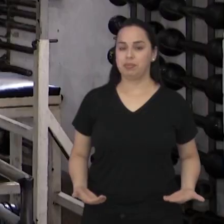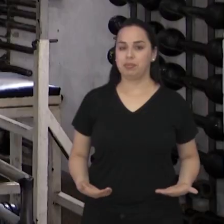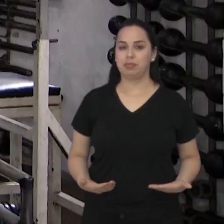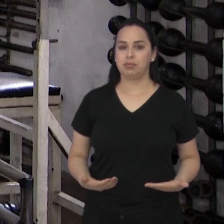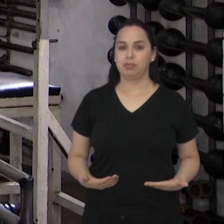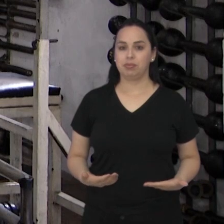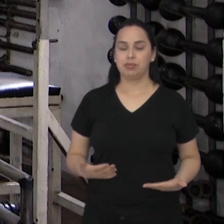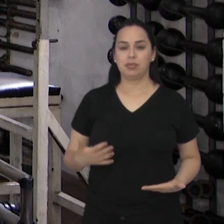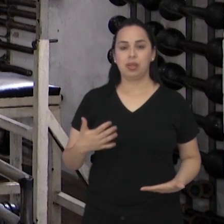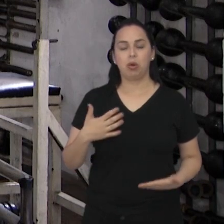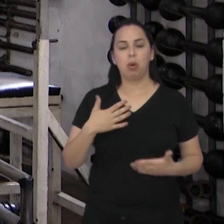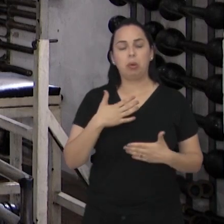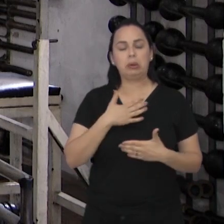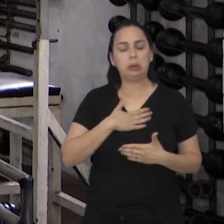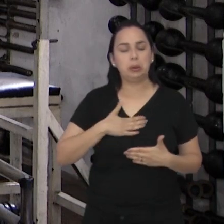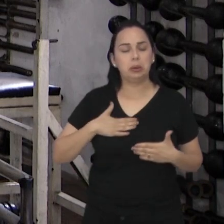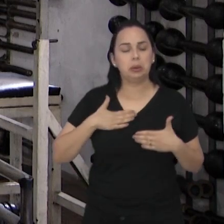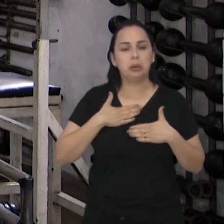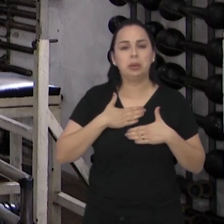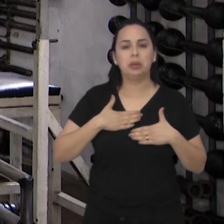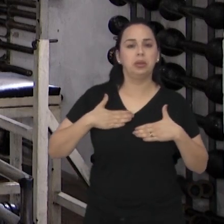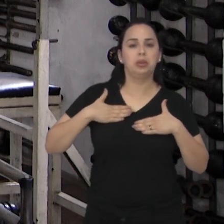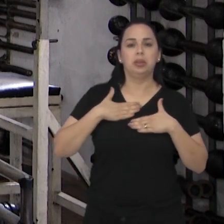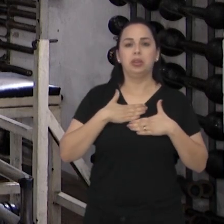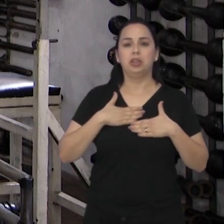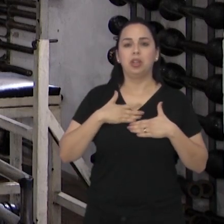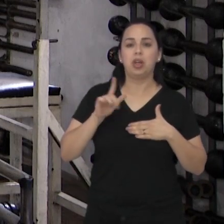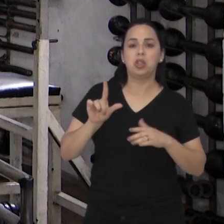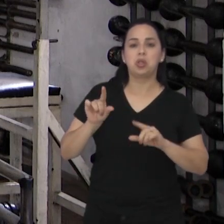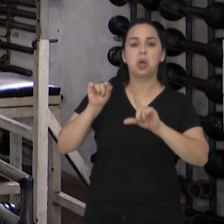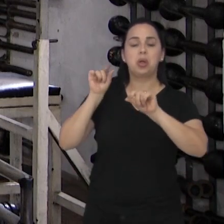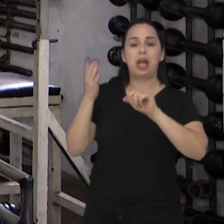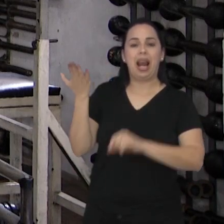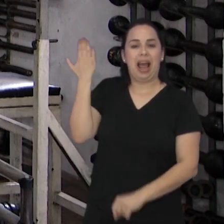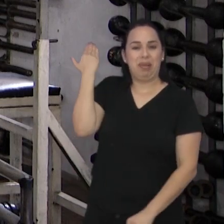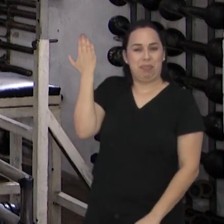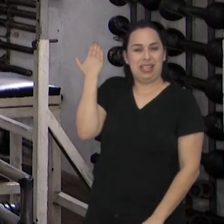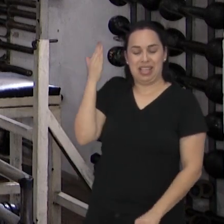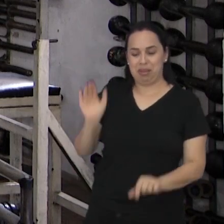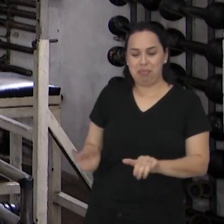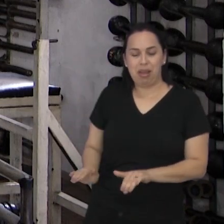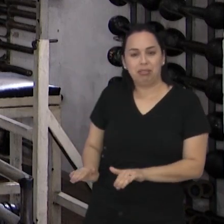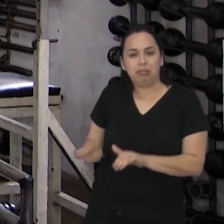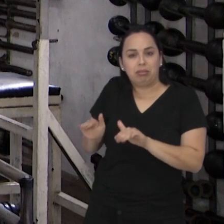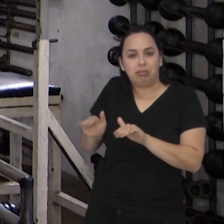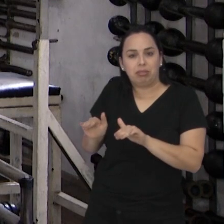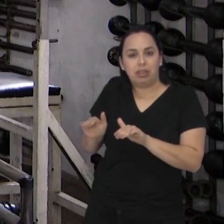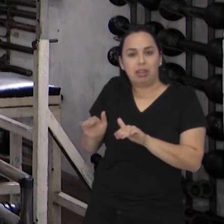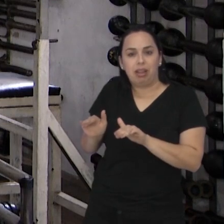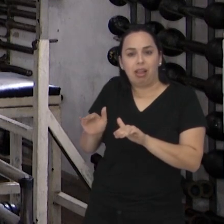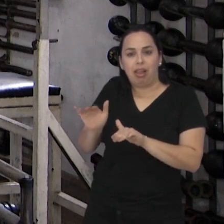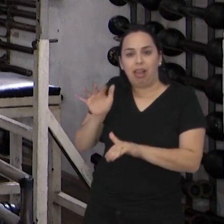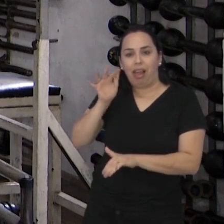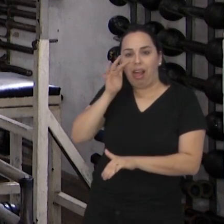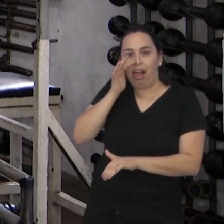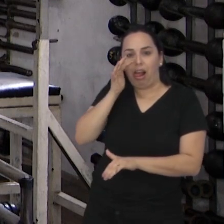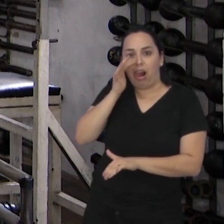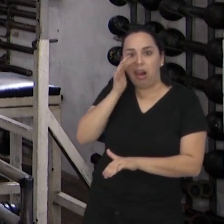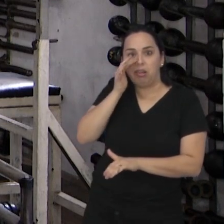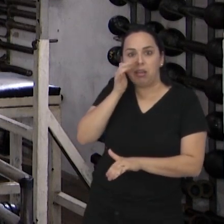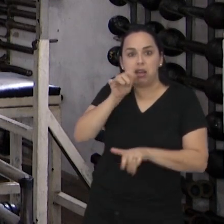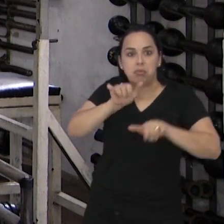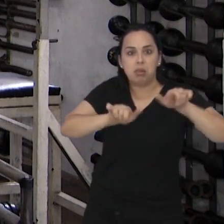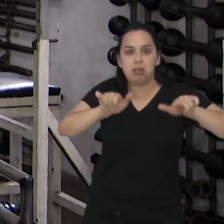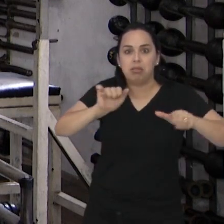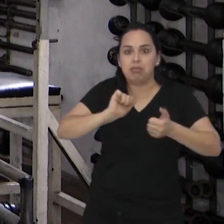O gosto pela educação física, ele veio desde a infância, pela admiração